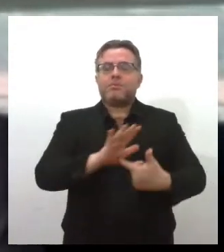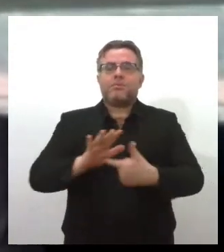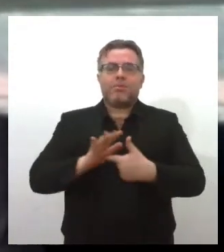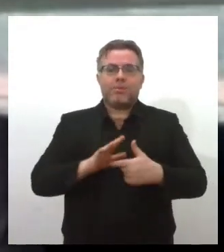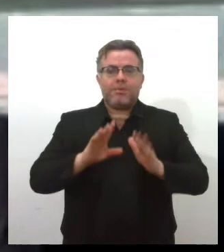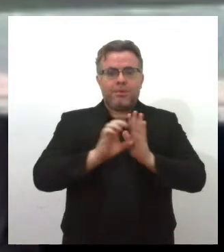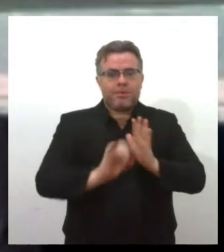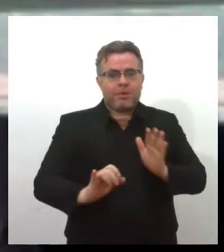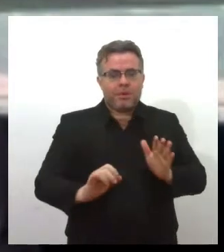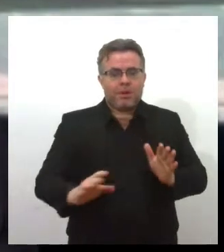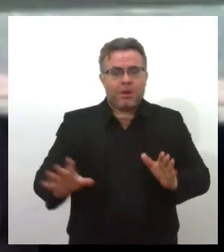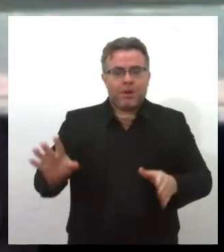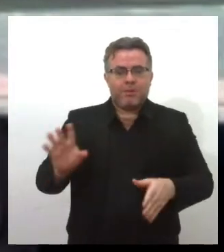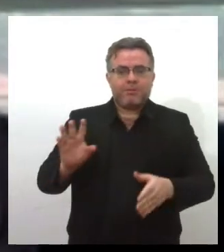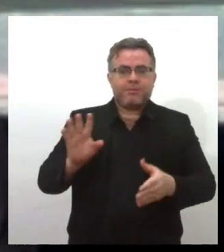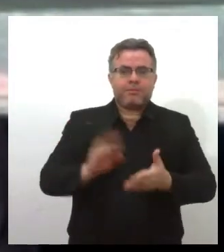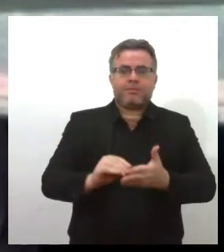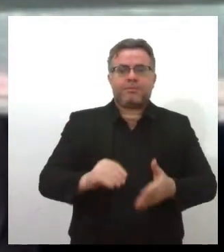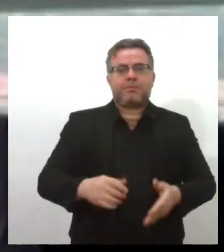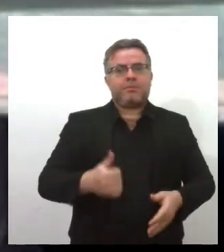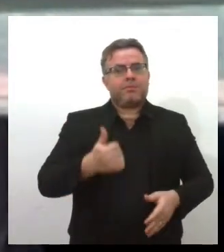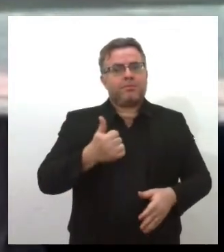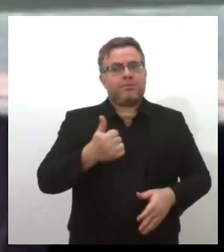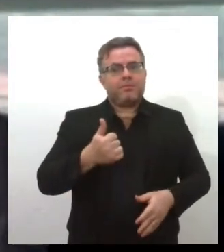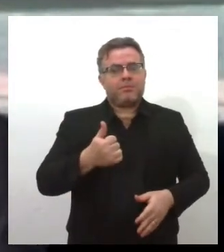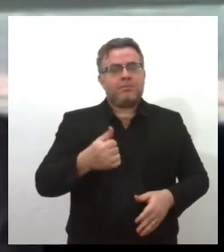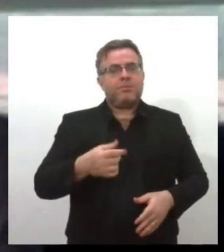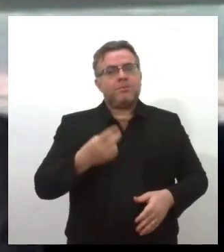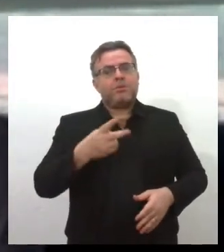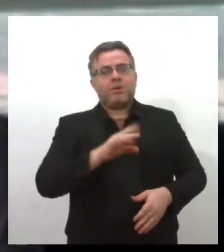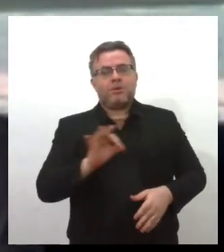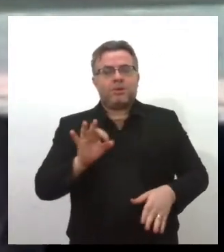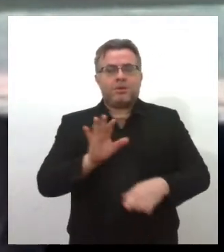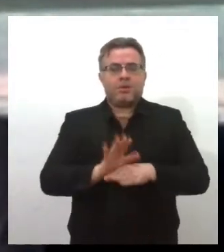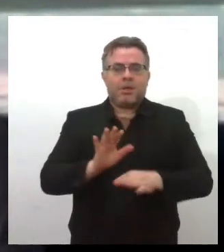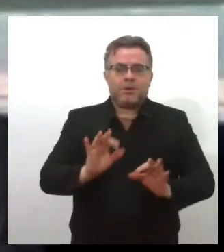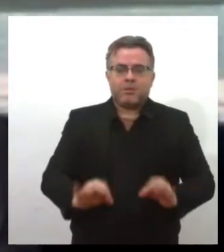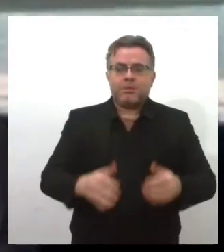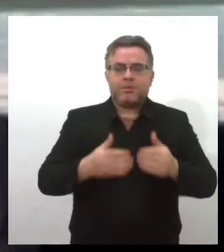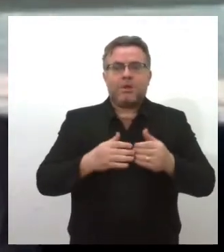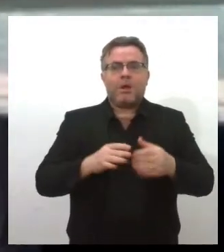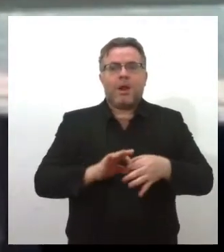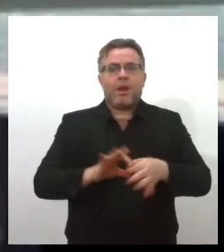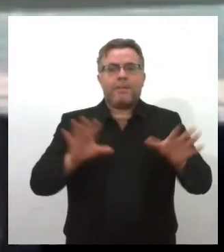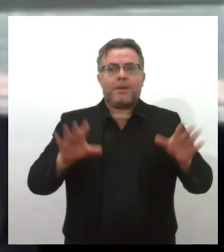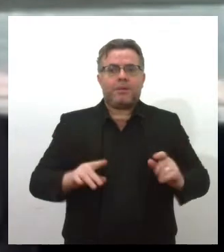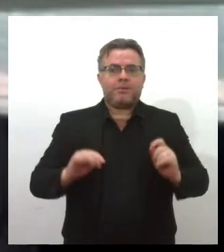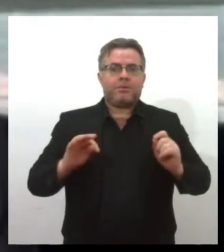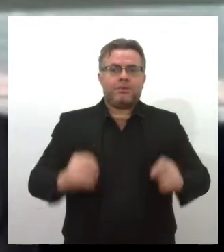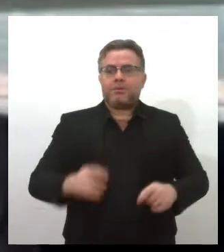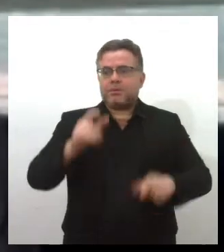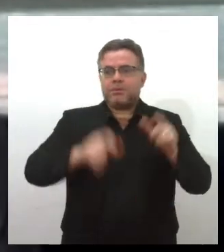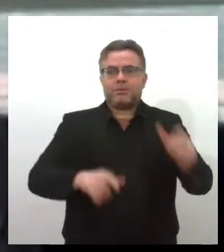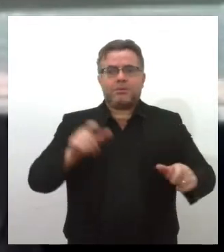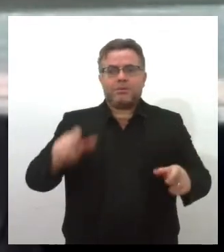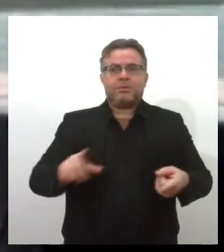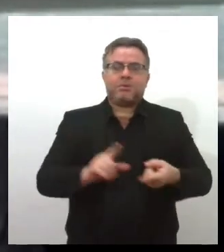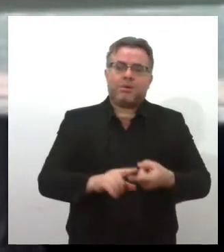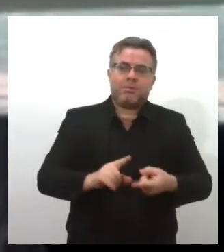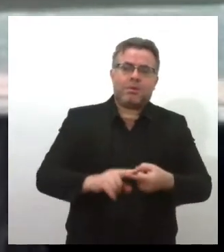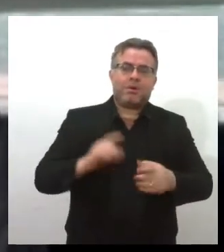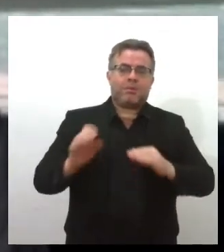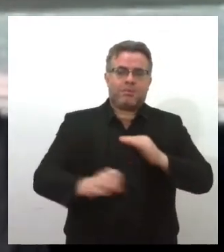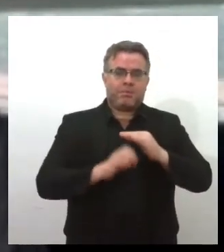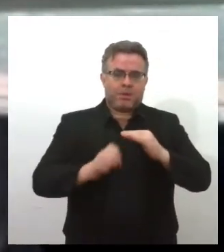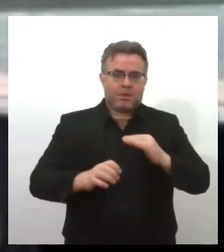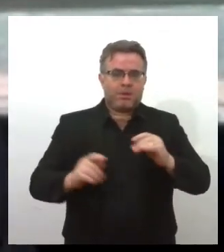Edital vai estar na página a partir das 14 horas, está já disponível. Esse Edital é direcionado para a pessoa física, que